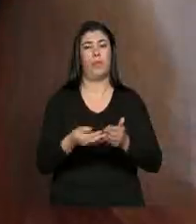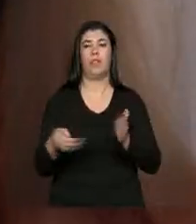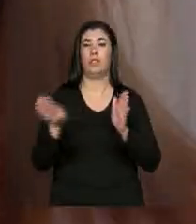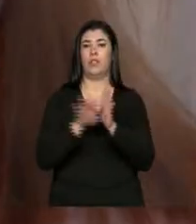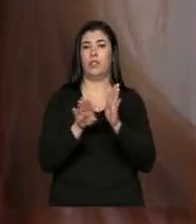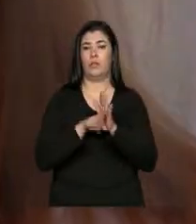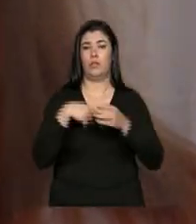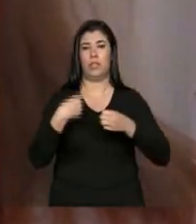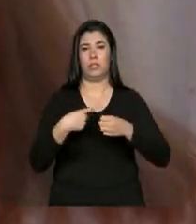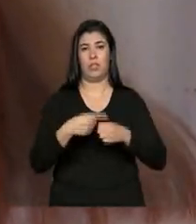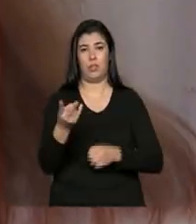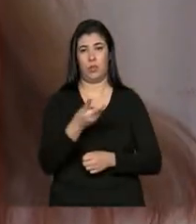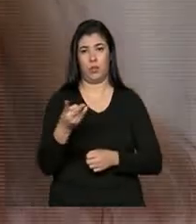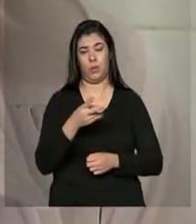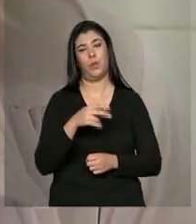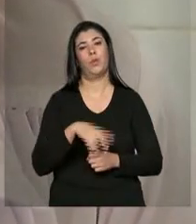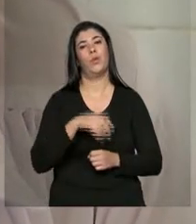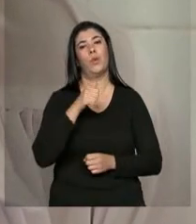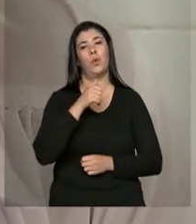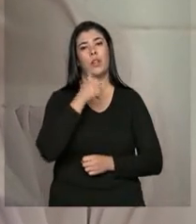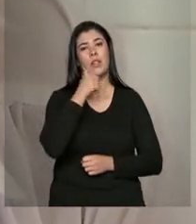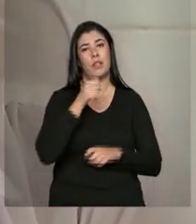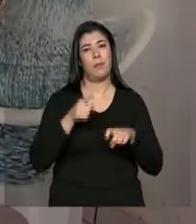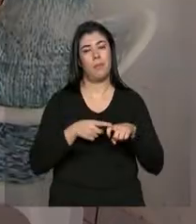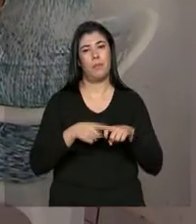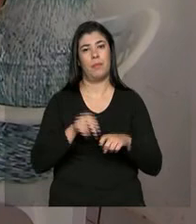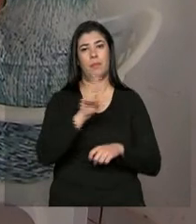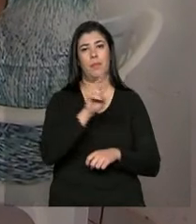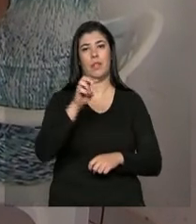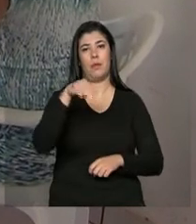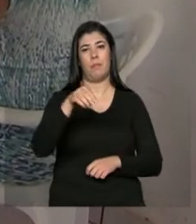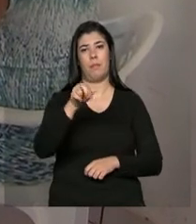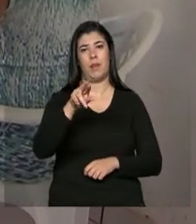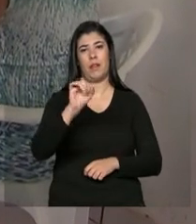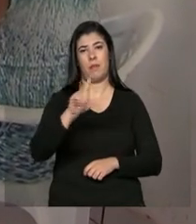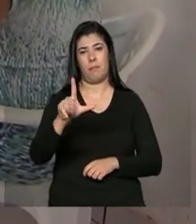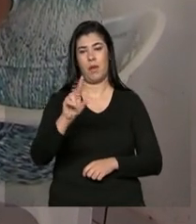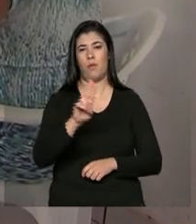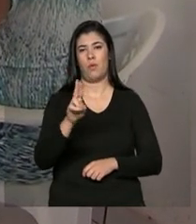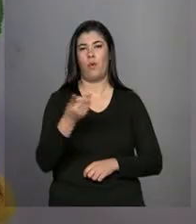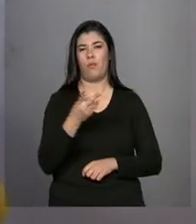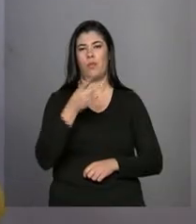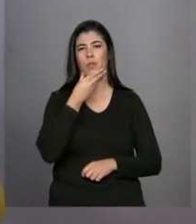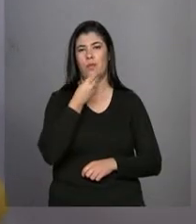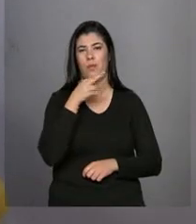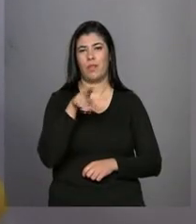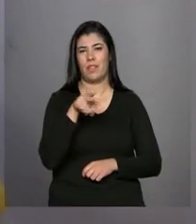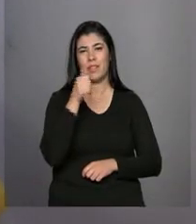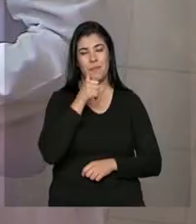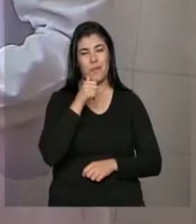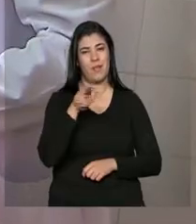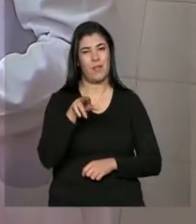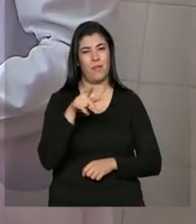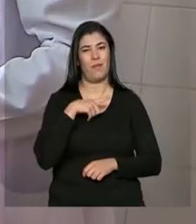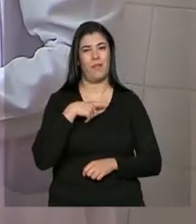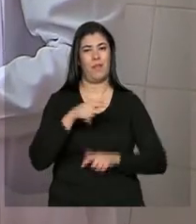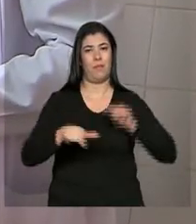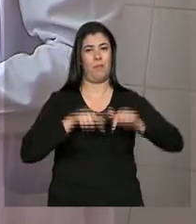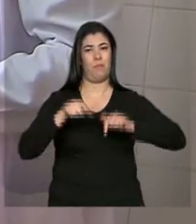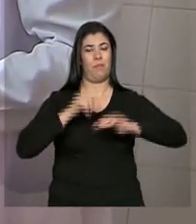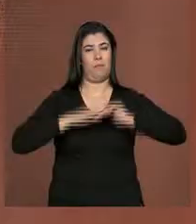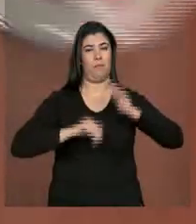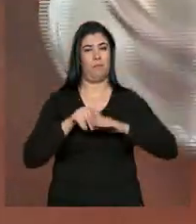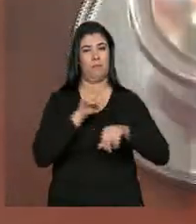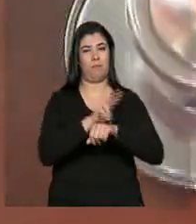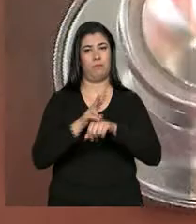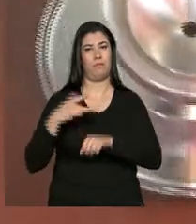cidade as cubanas Maribel Hernandes e Maribel Saborit. Elas fazem parte do programa Mais Médicos. Os profissionais trabalham na atenção básica,